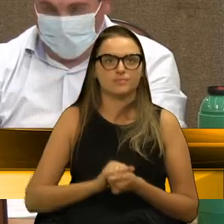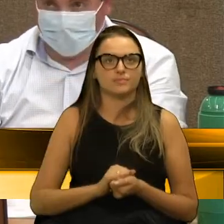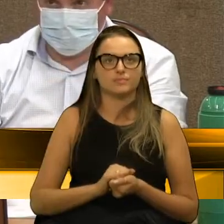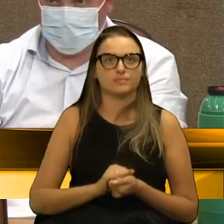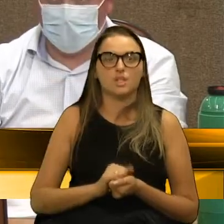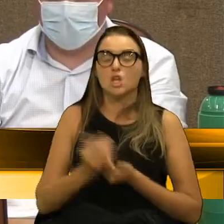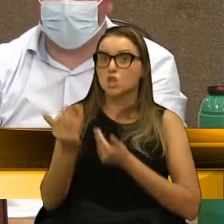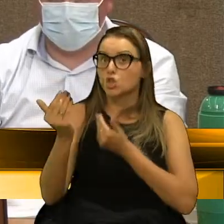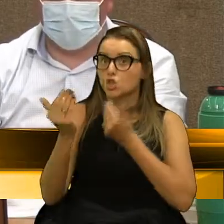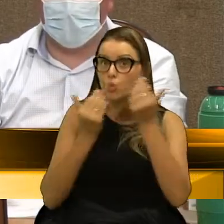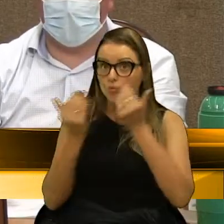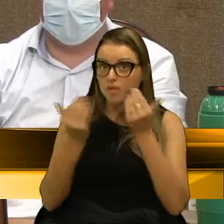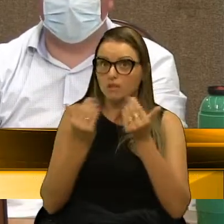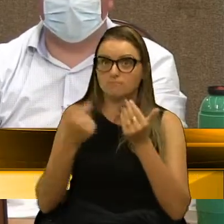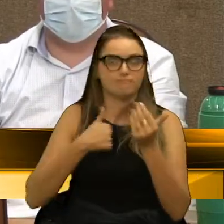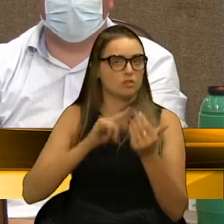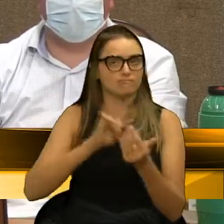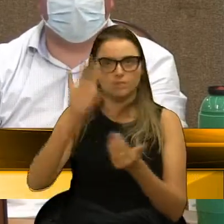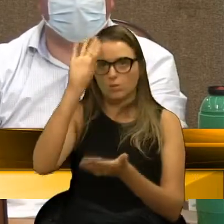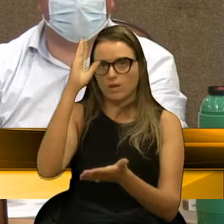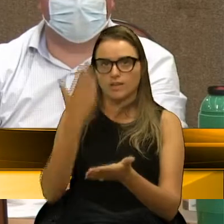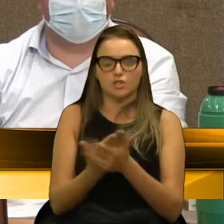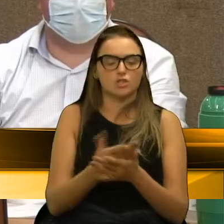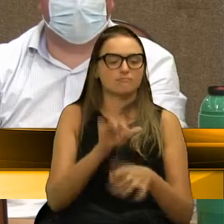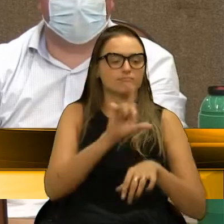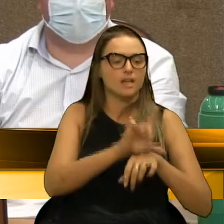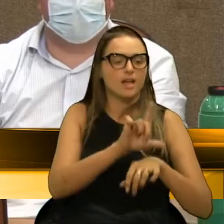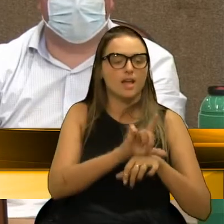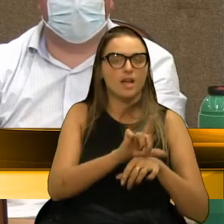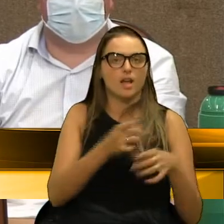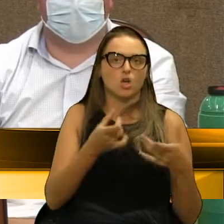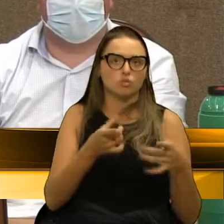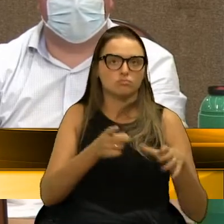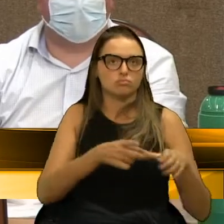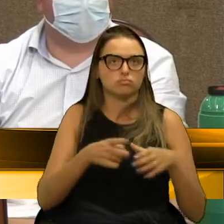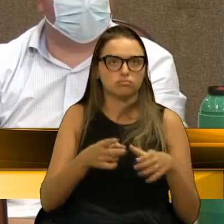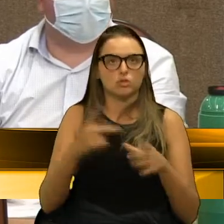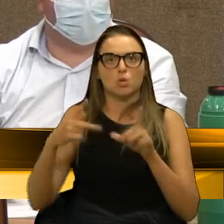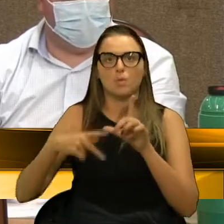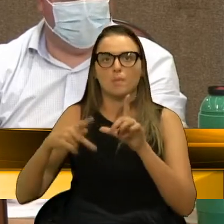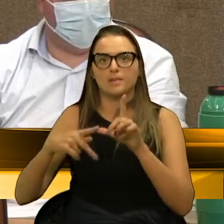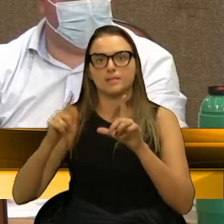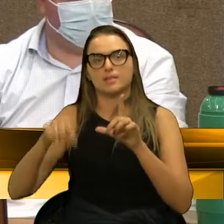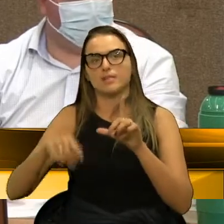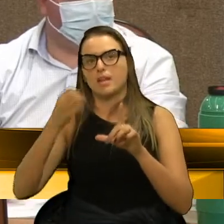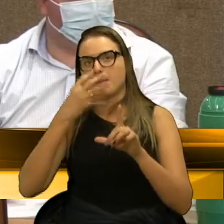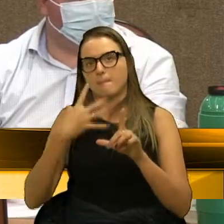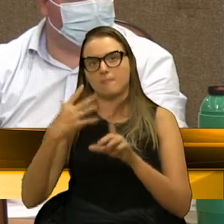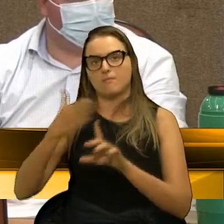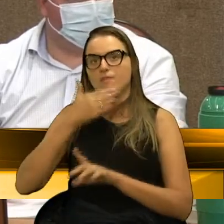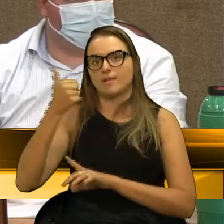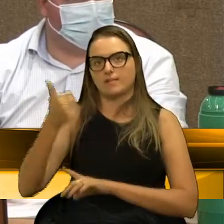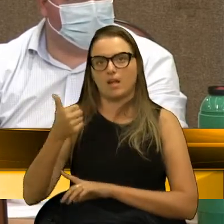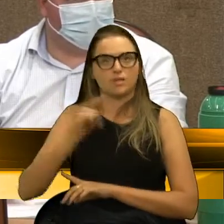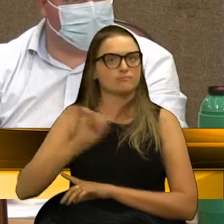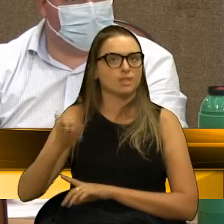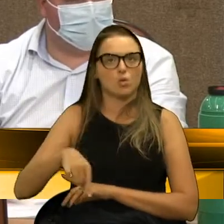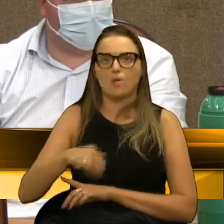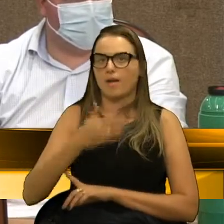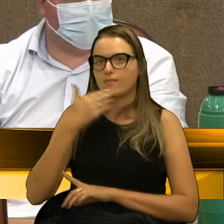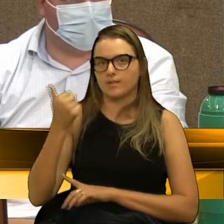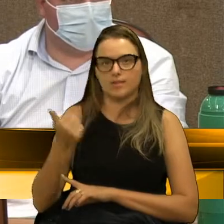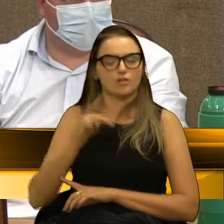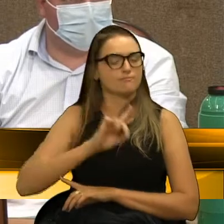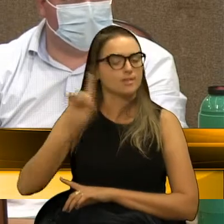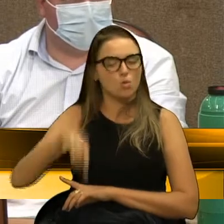duvido, mas eu duvido o comerciante que disse que o passe livre era bom. Não era. Não era